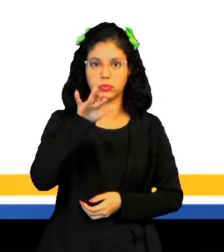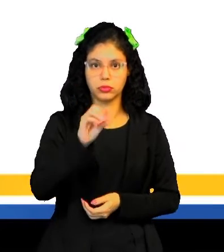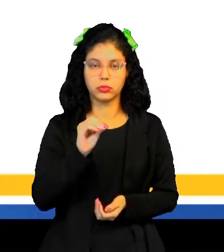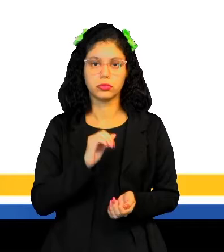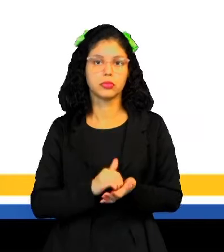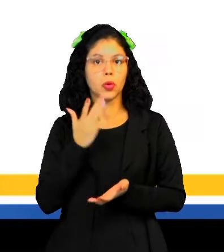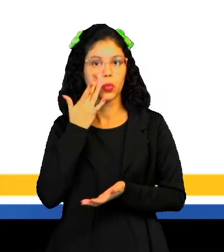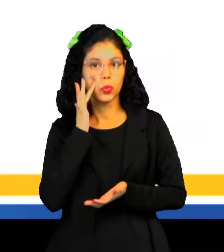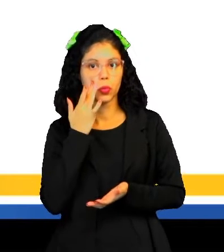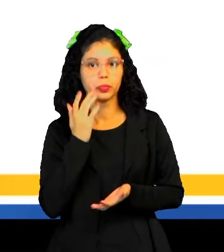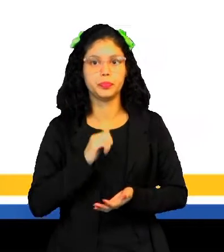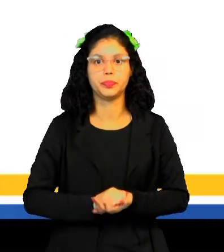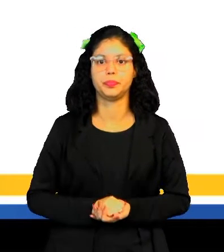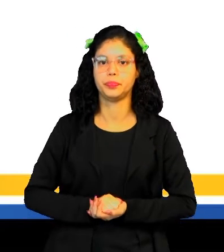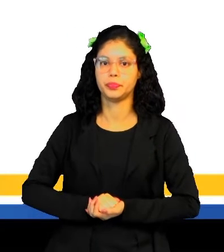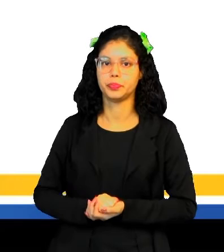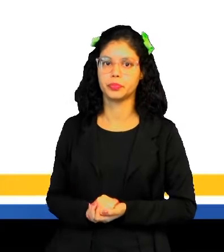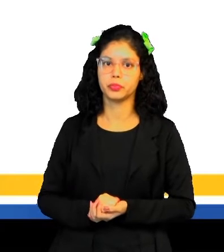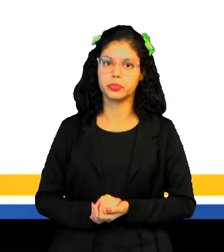do ouro.